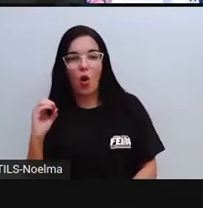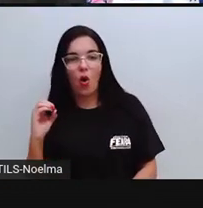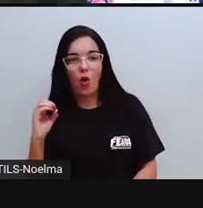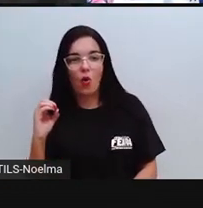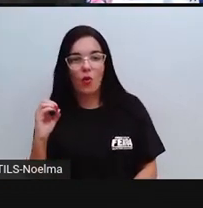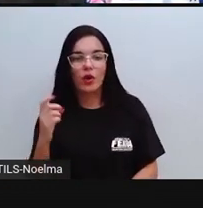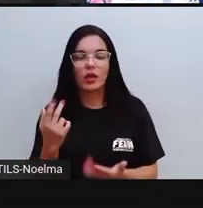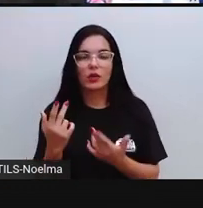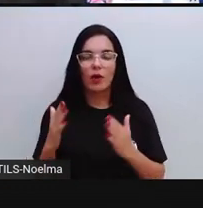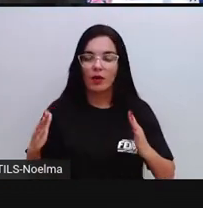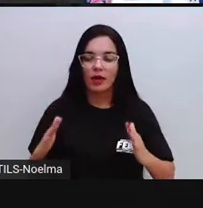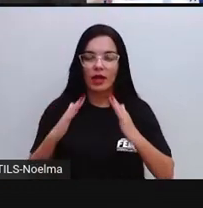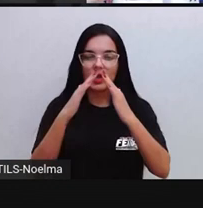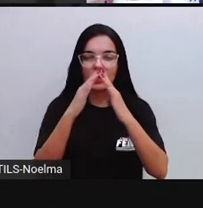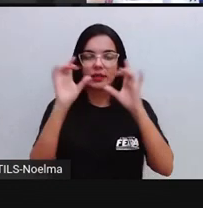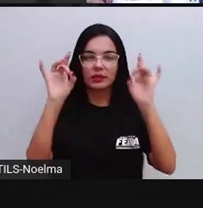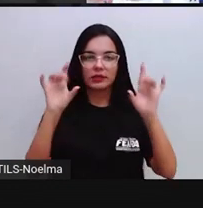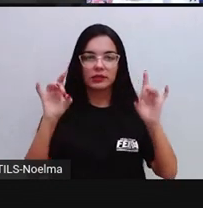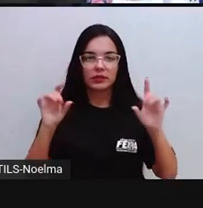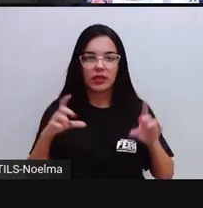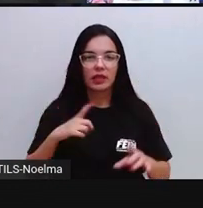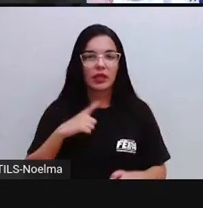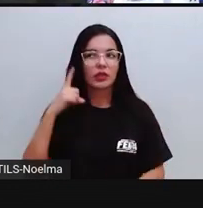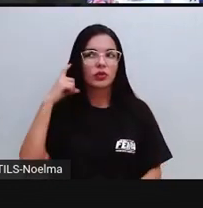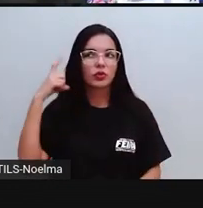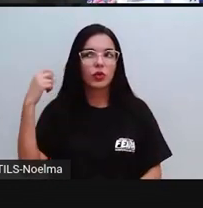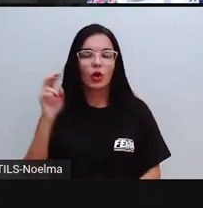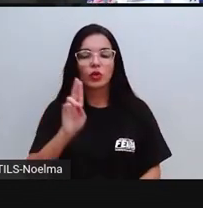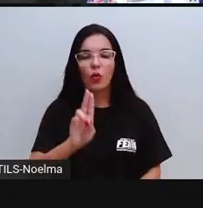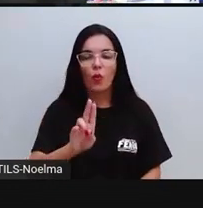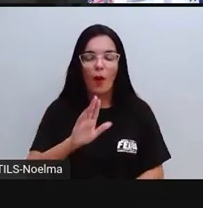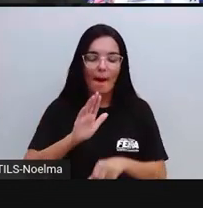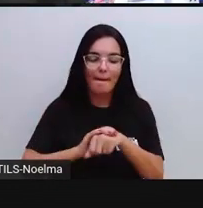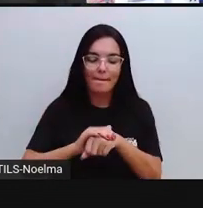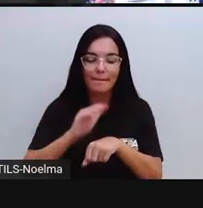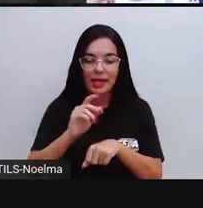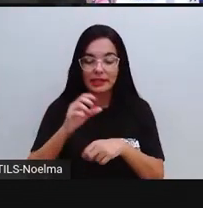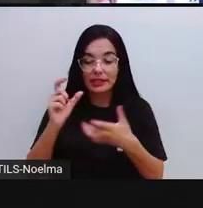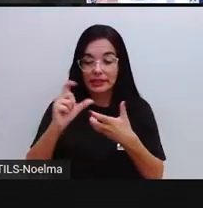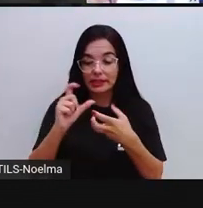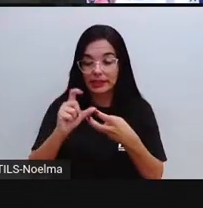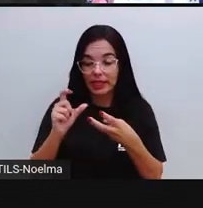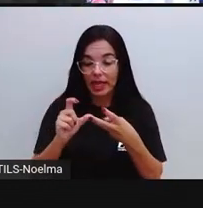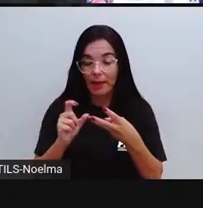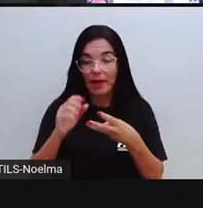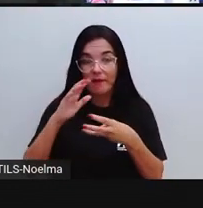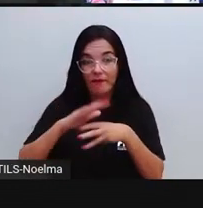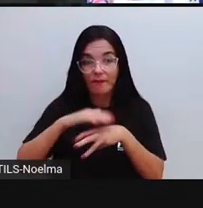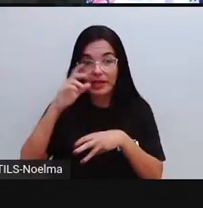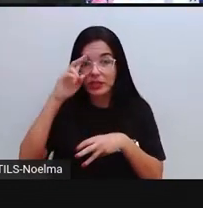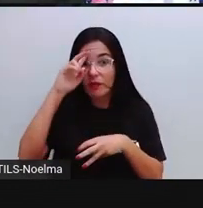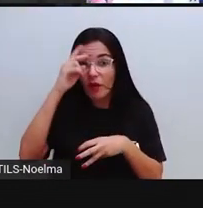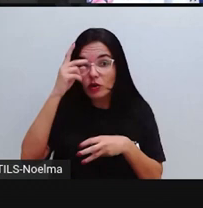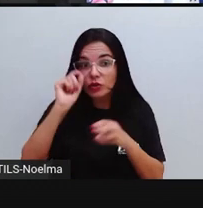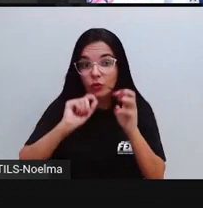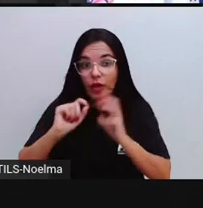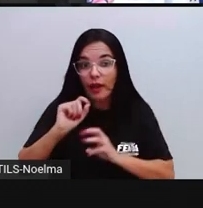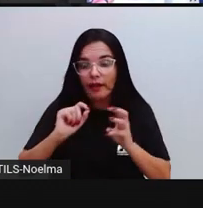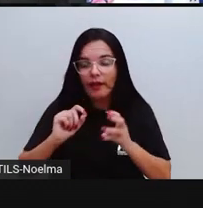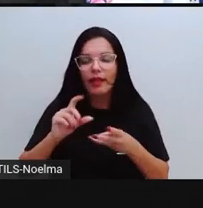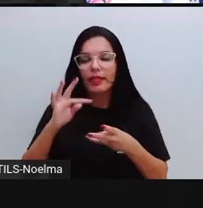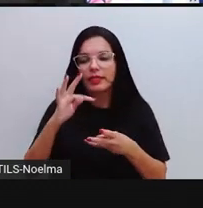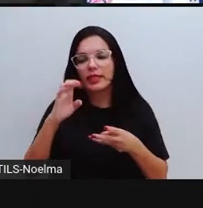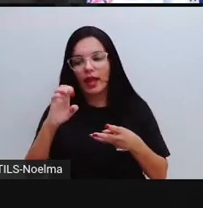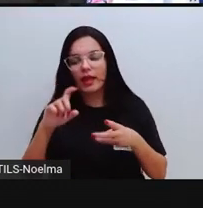Castelo. Castelo, pró, tem som de U. O é que eu faço? Sílaba mais forte, qual é? Ó, castelo. É o